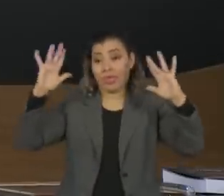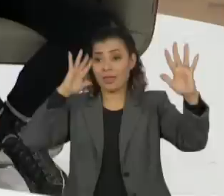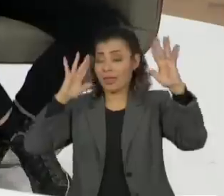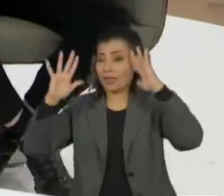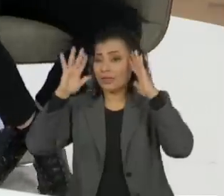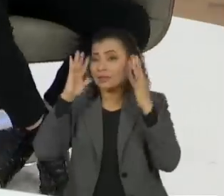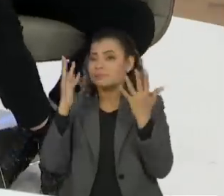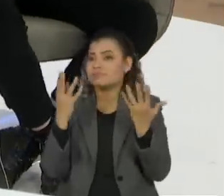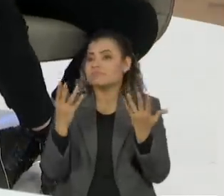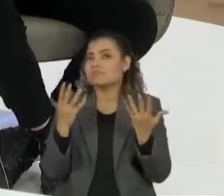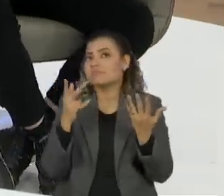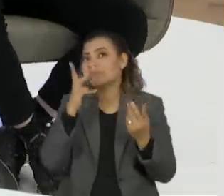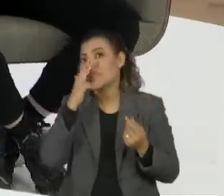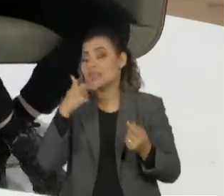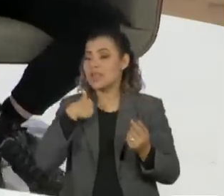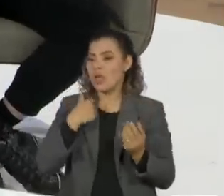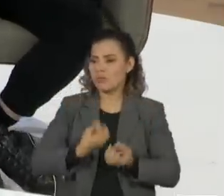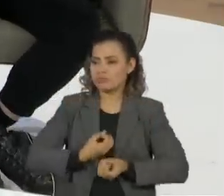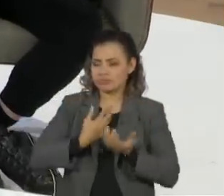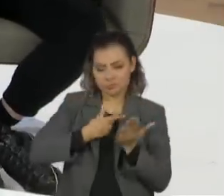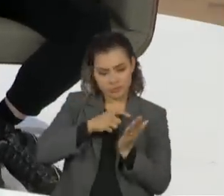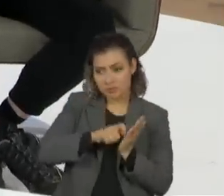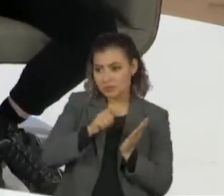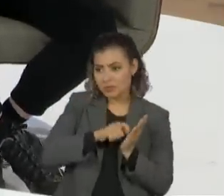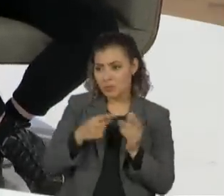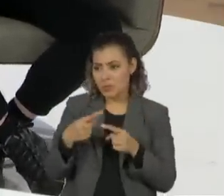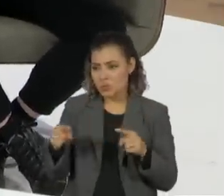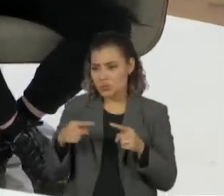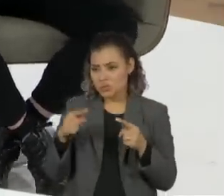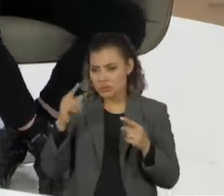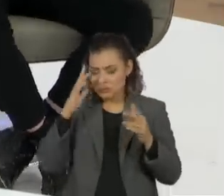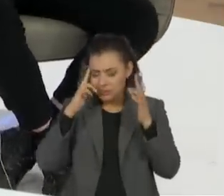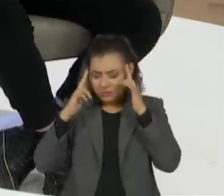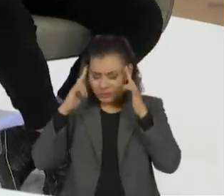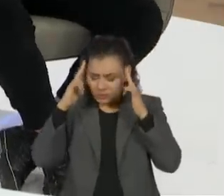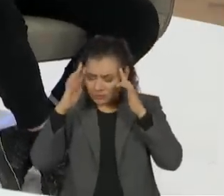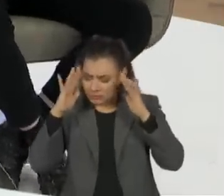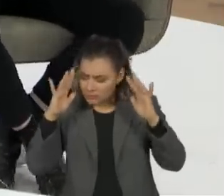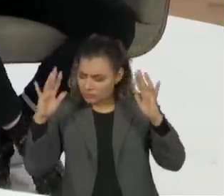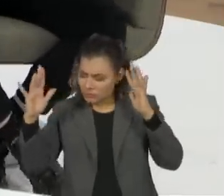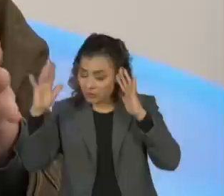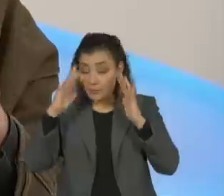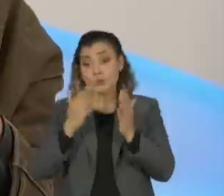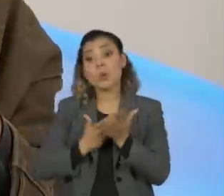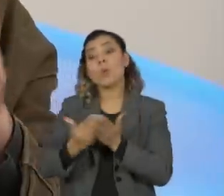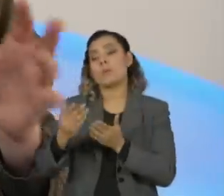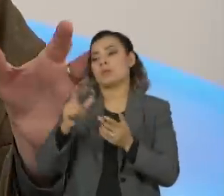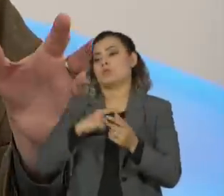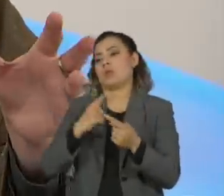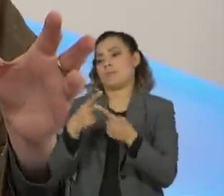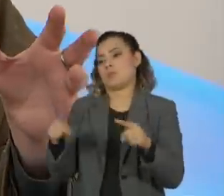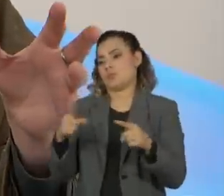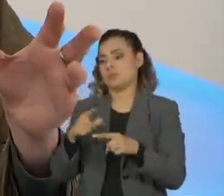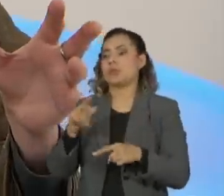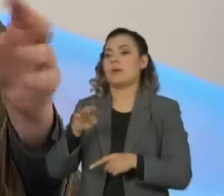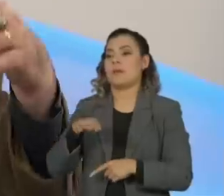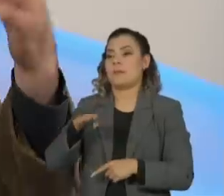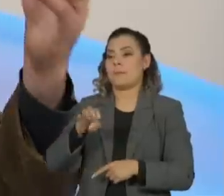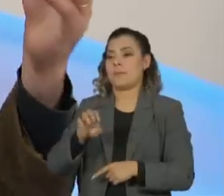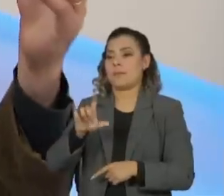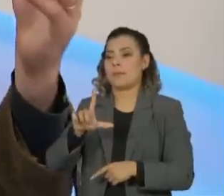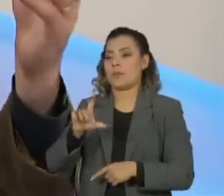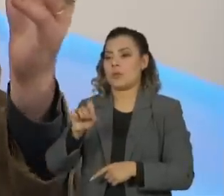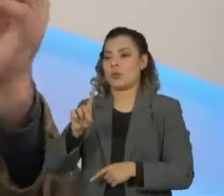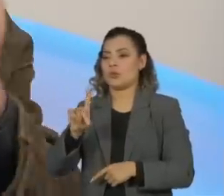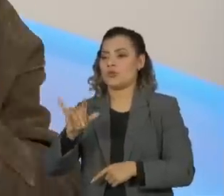fazendo as minhas músicas, às vezes eu penso assim, geralmente, eu faço primeiro a melodia, a música, e eu falo assim, essa